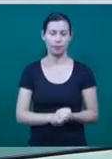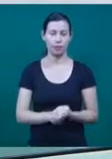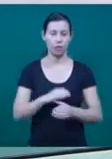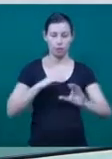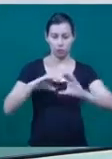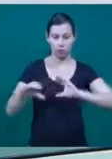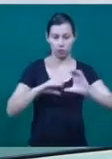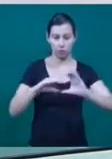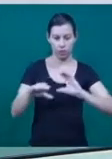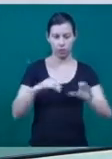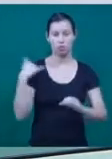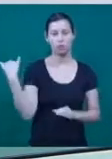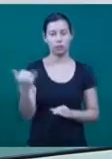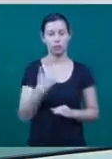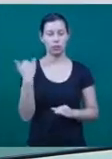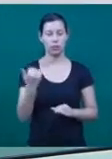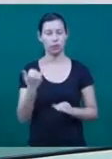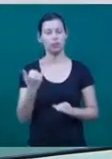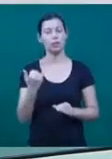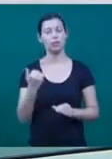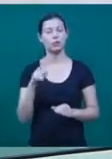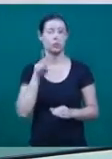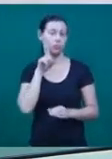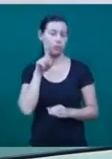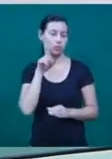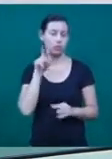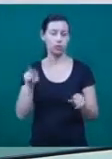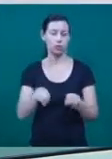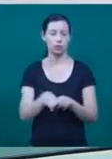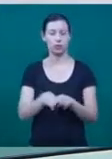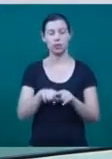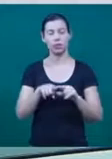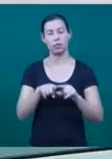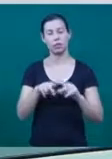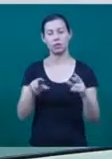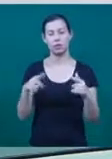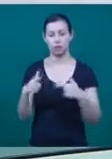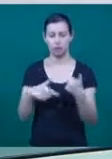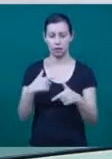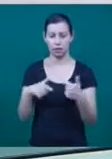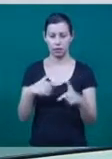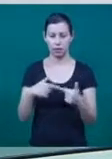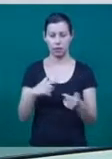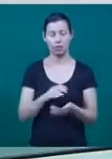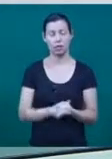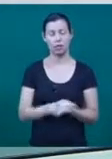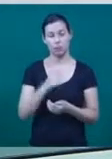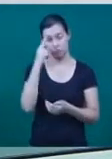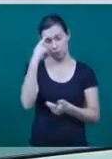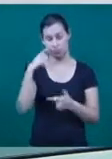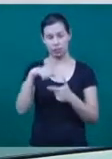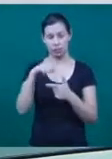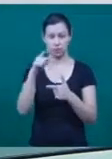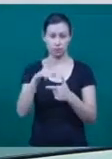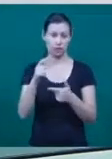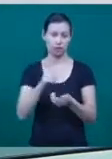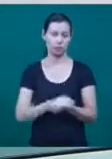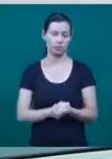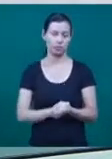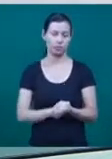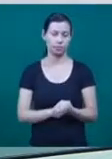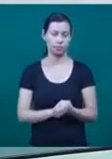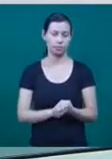das pessoas e nas relações de trabalho não é diferente. Inclusive, no processo de gestão das equipes e de projetos. Uma palestra sobre